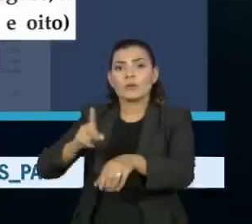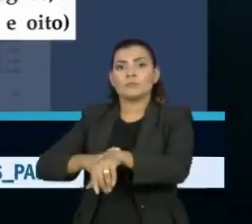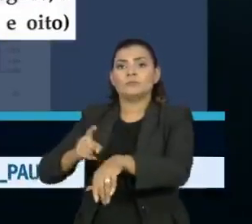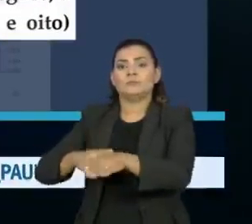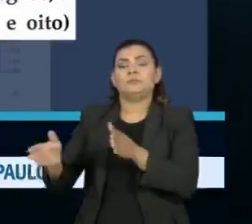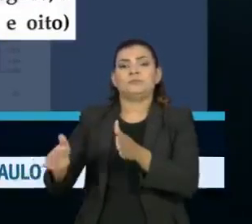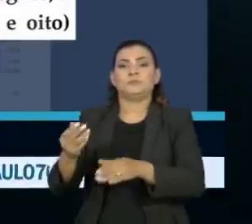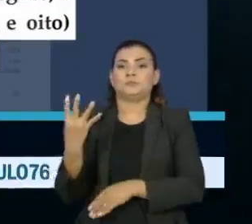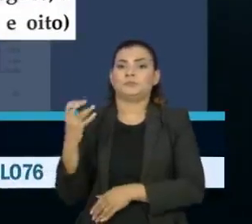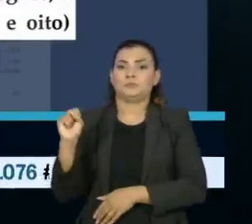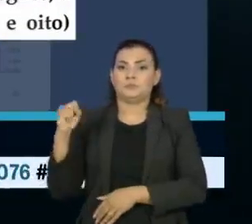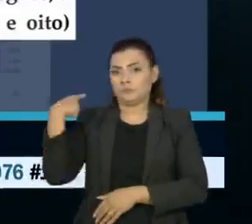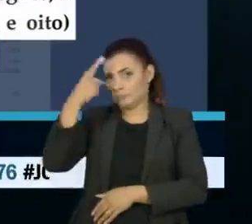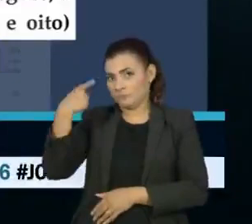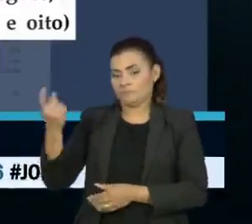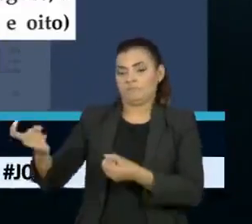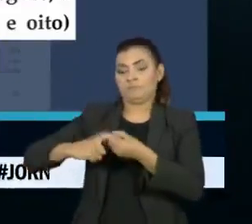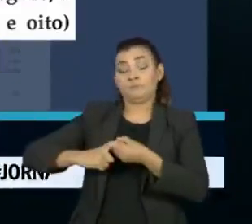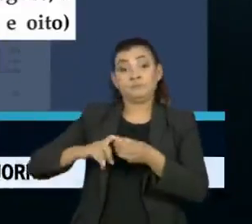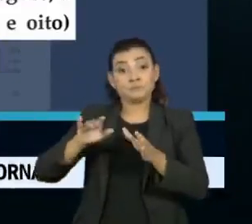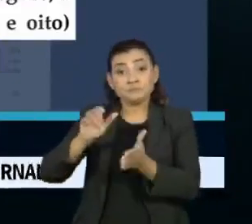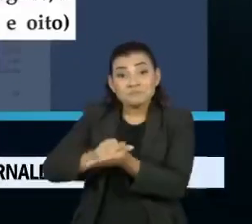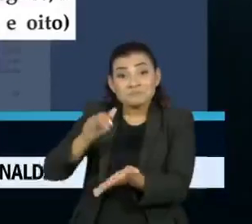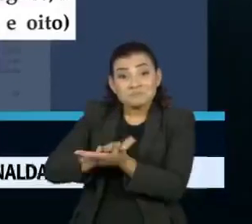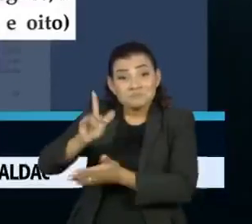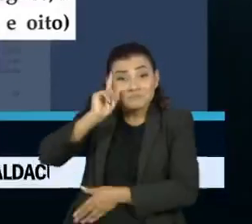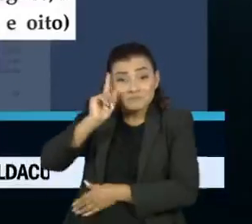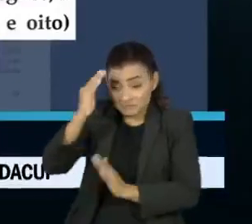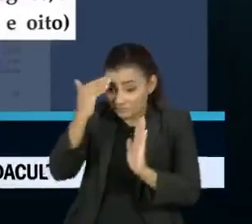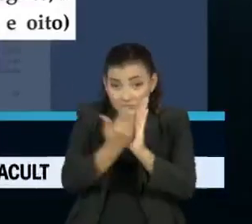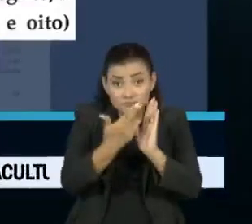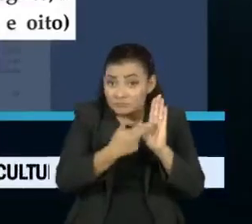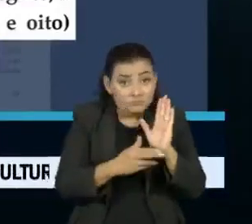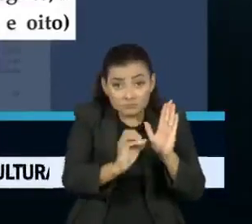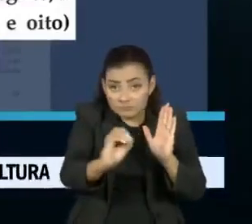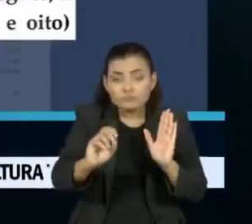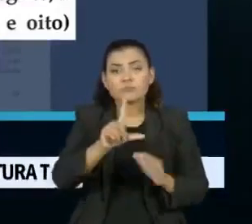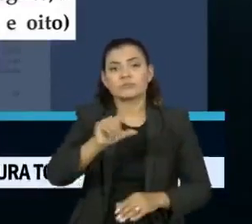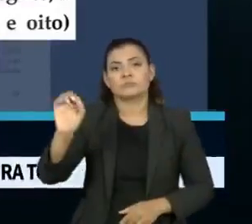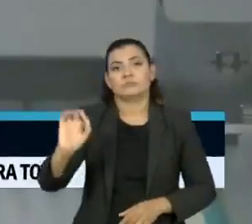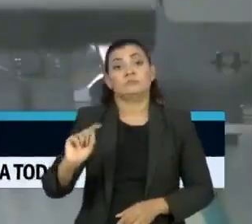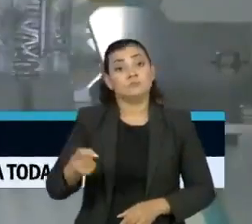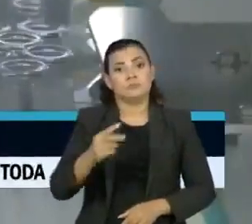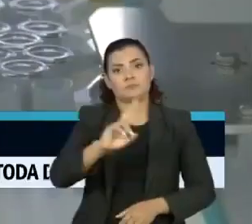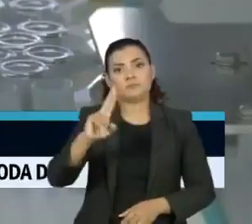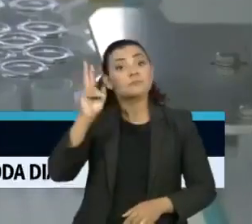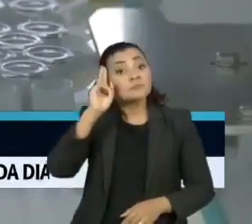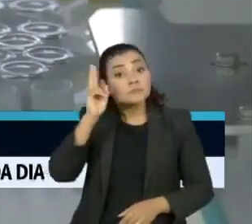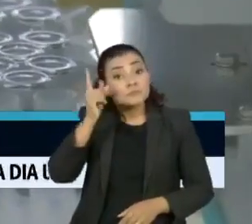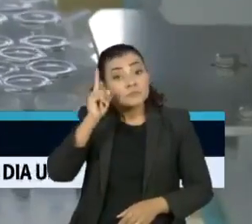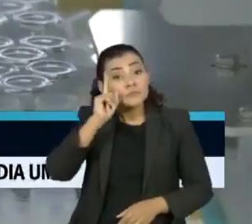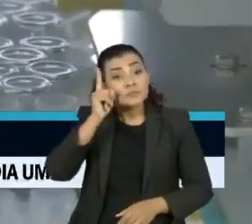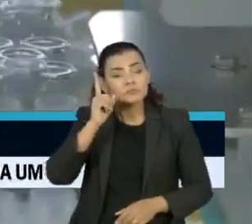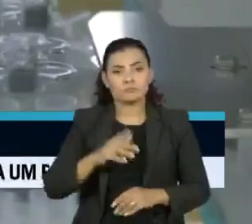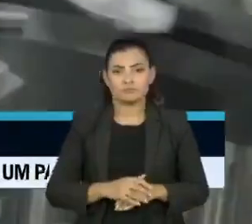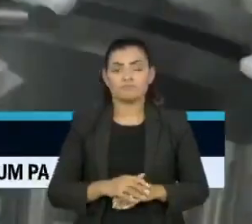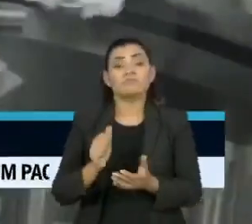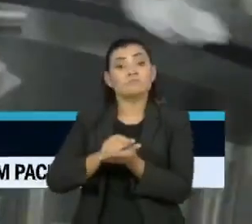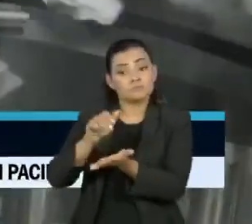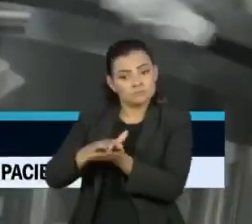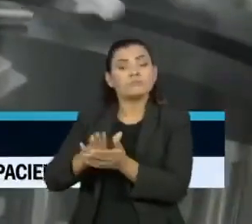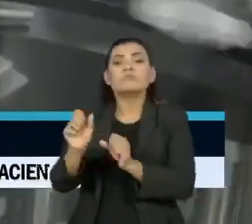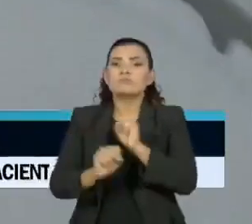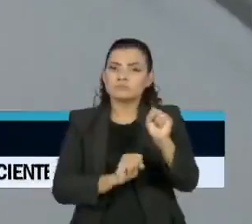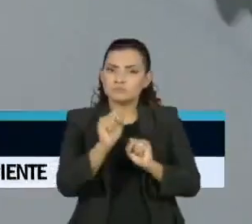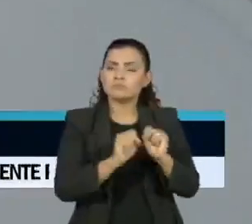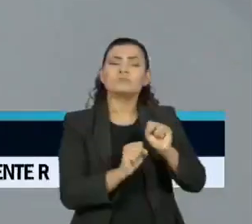máximo de 48 horas. A multa diária pelo descumprimento da ação é de R 100 mil. A empresa que fez o contrato com São Paulo